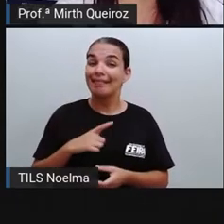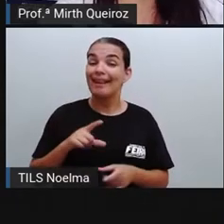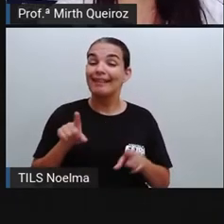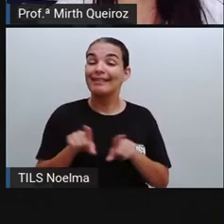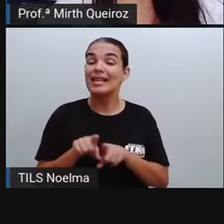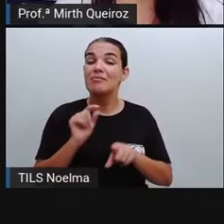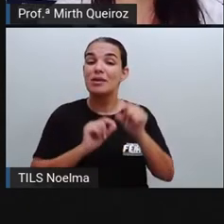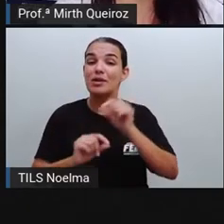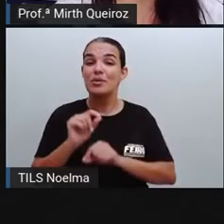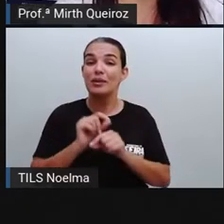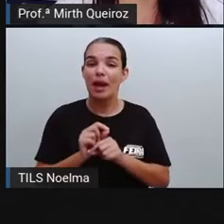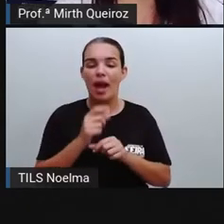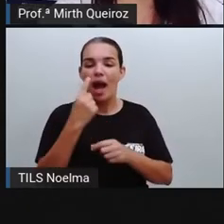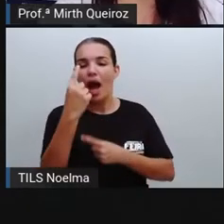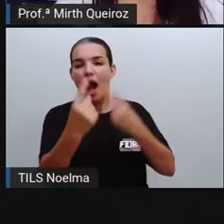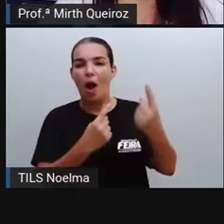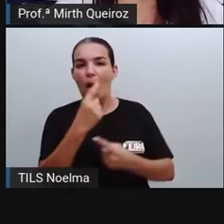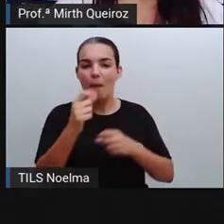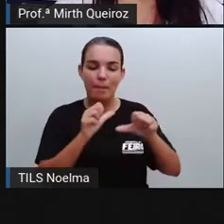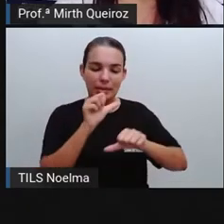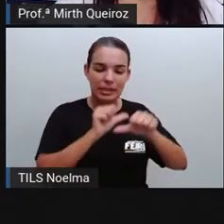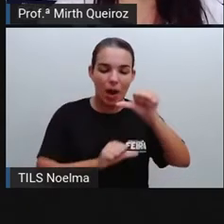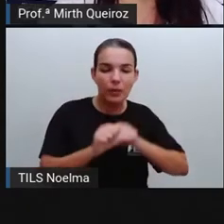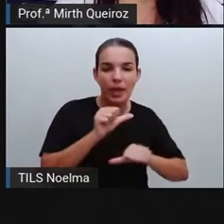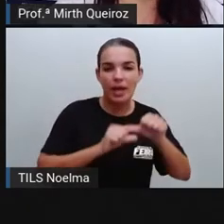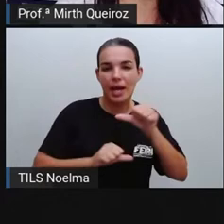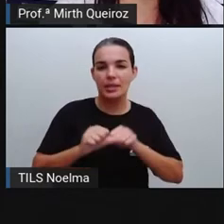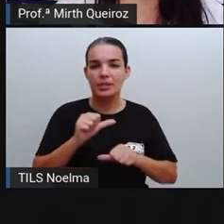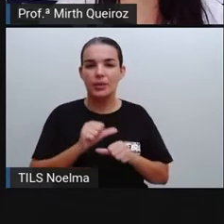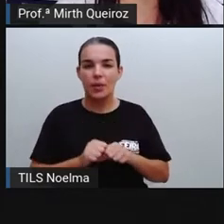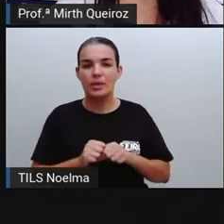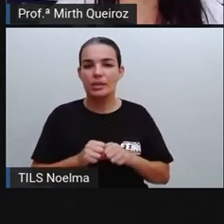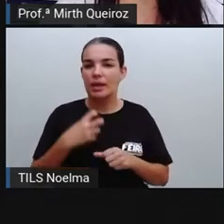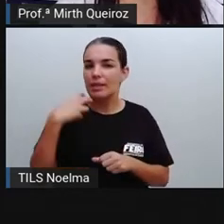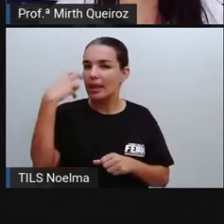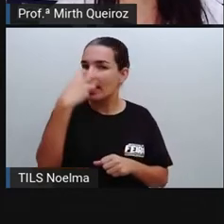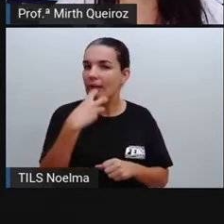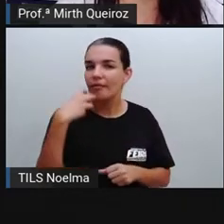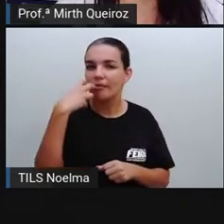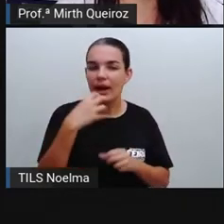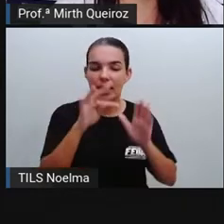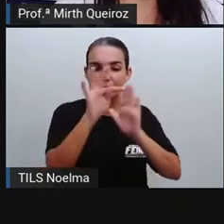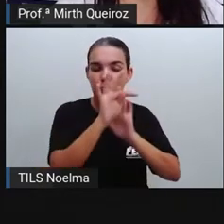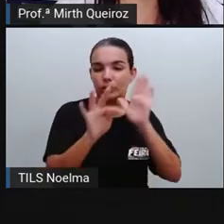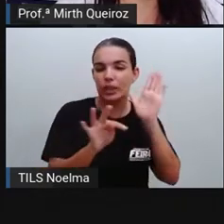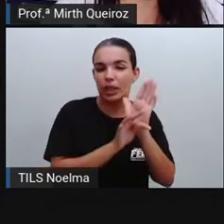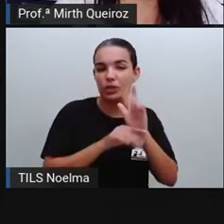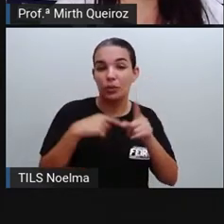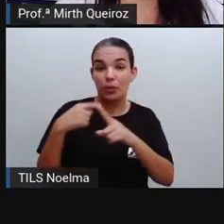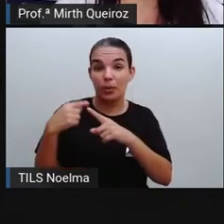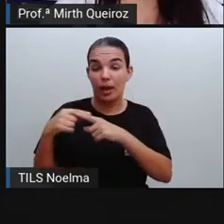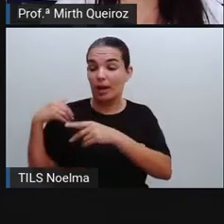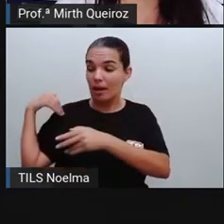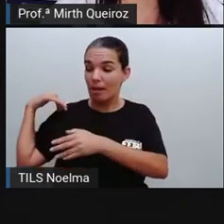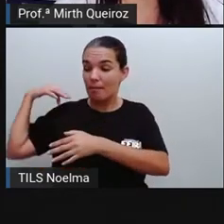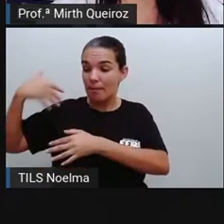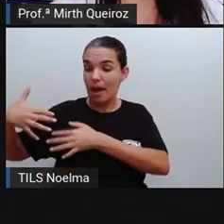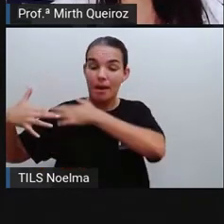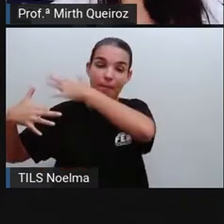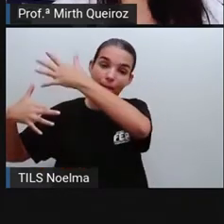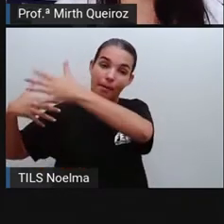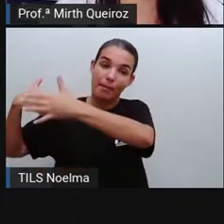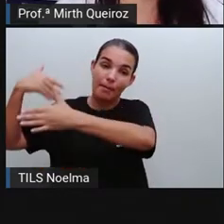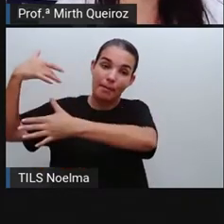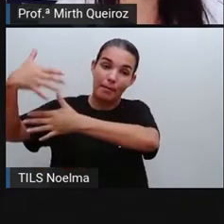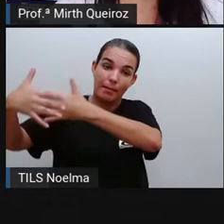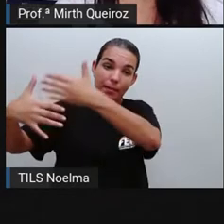oralmente, como a gente viu, né? Como se trata de uma narrativa oral? Uma narrativa que foi construída aí a partir da oralidade que vai